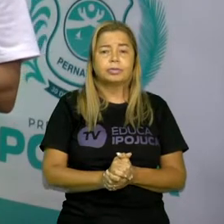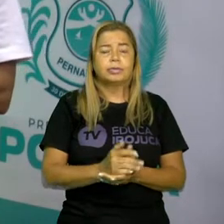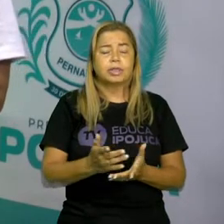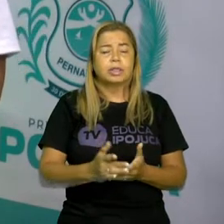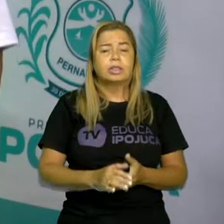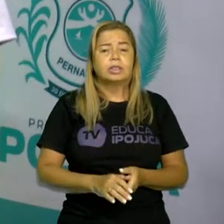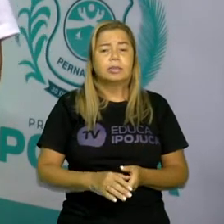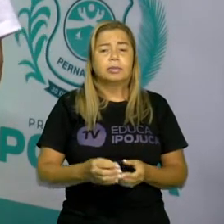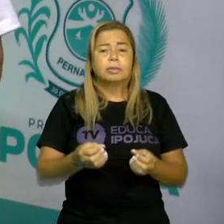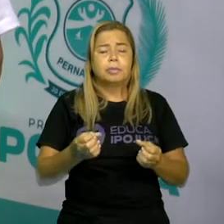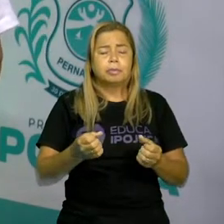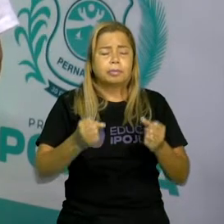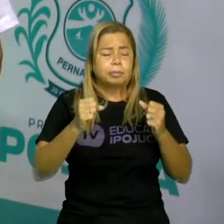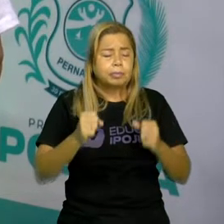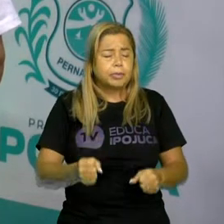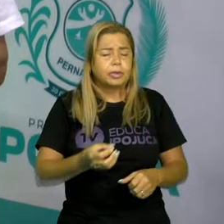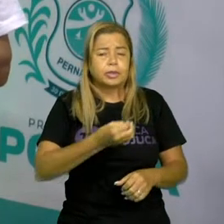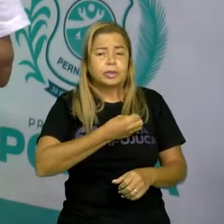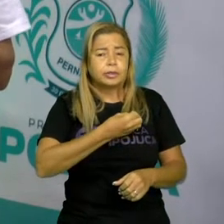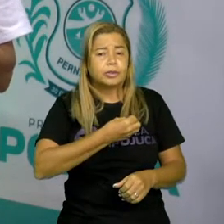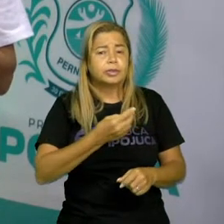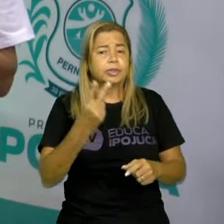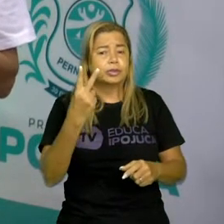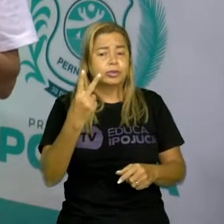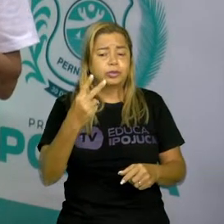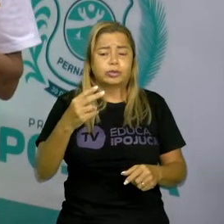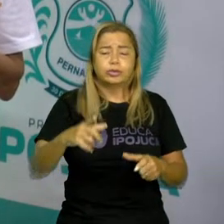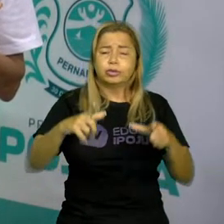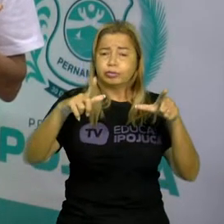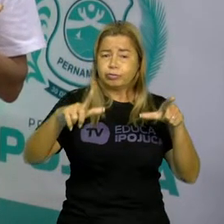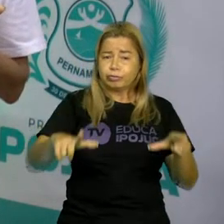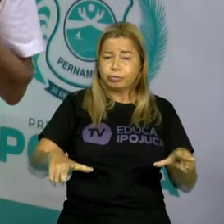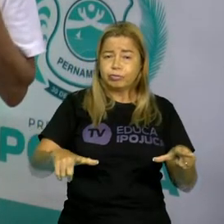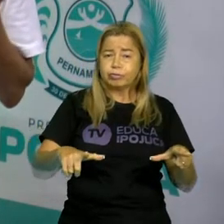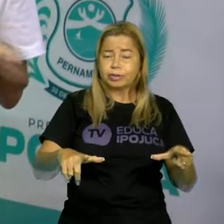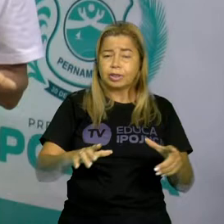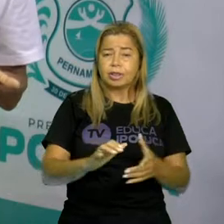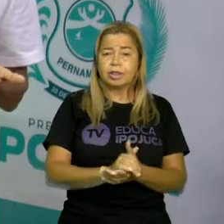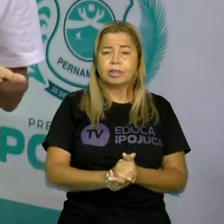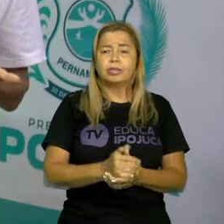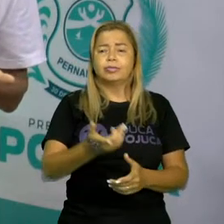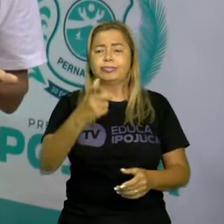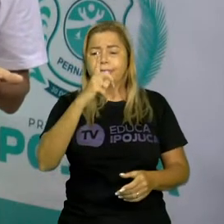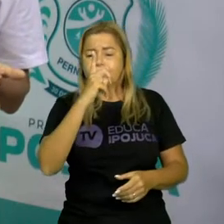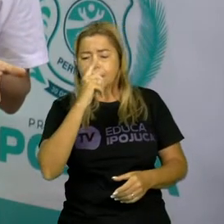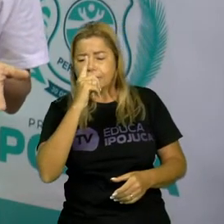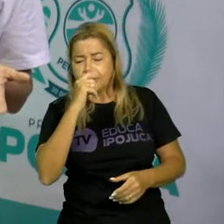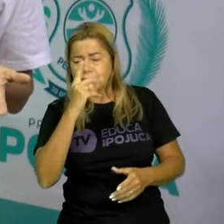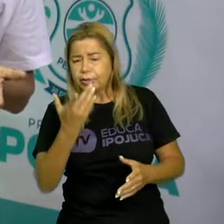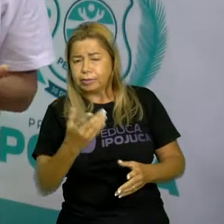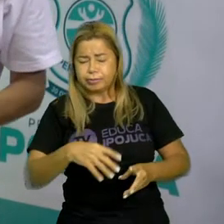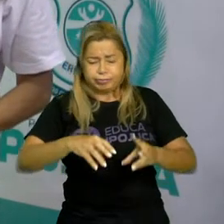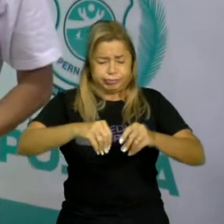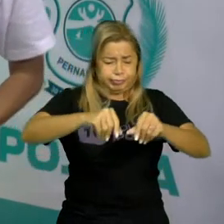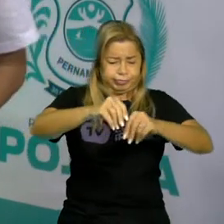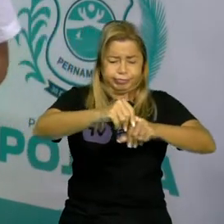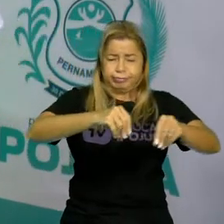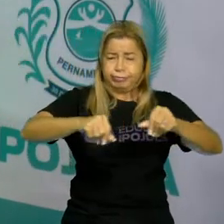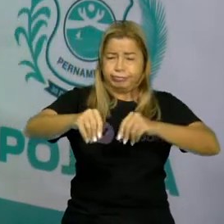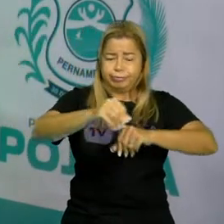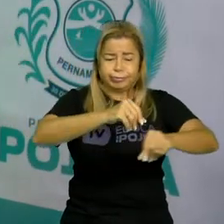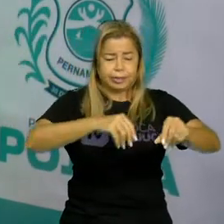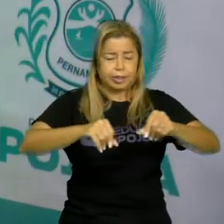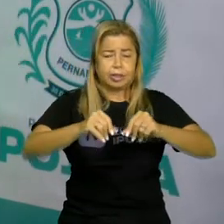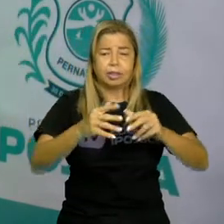tem uma vida dupla, né? Ele tem que casar em todo canto. Se tiver água, ele, que está bom demais. Se só